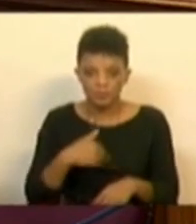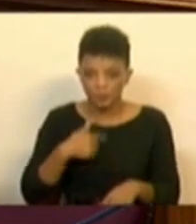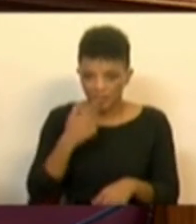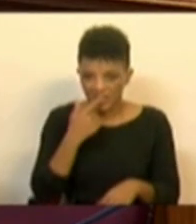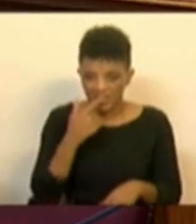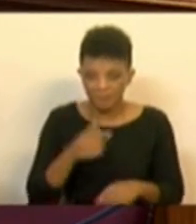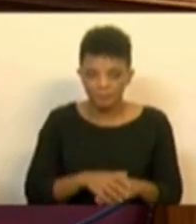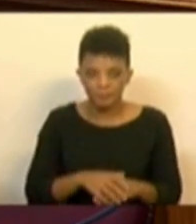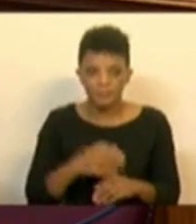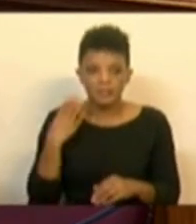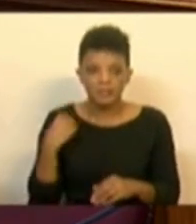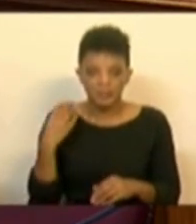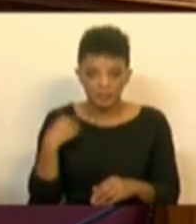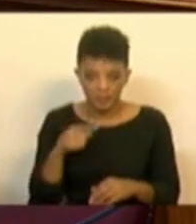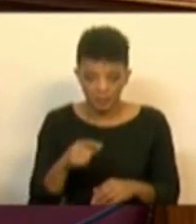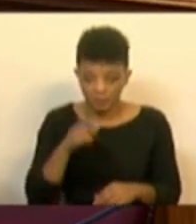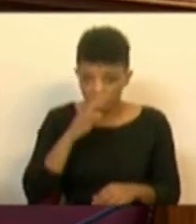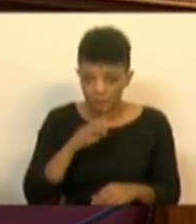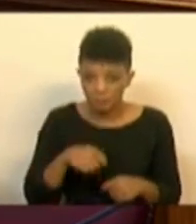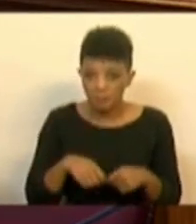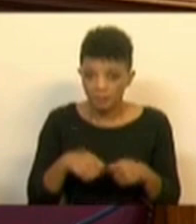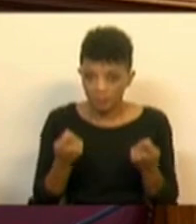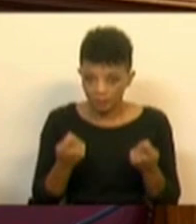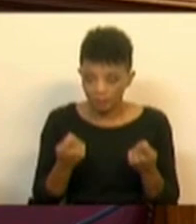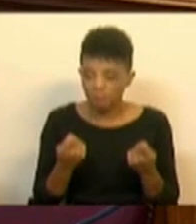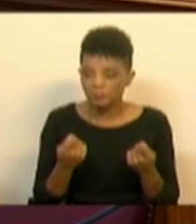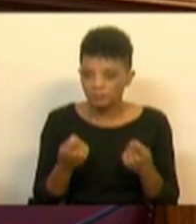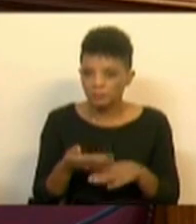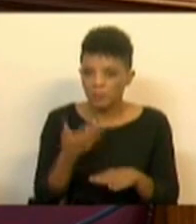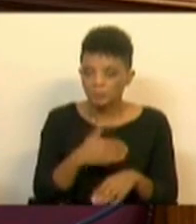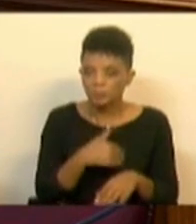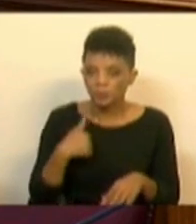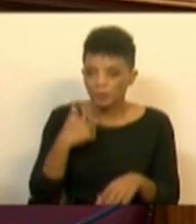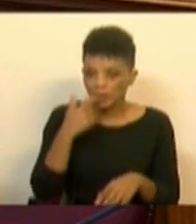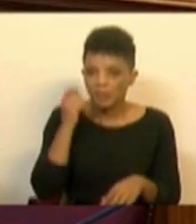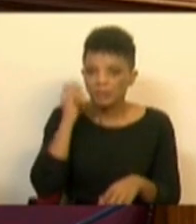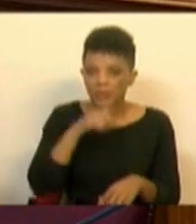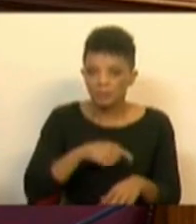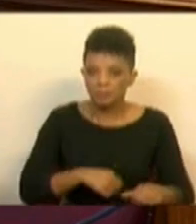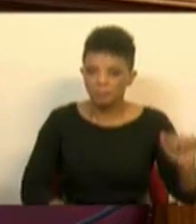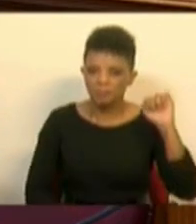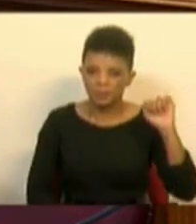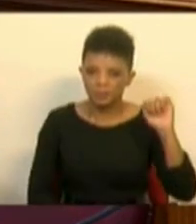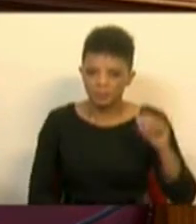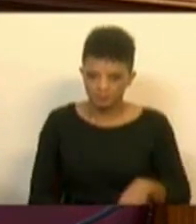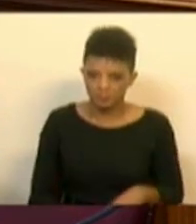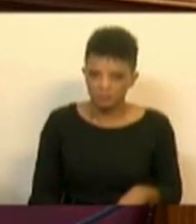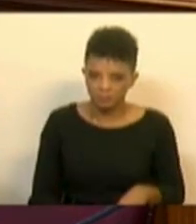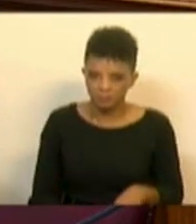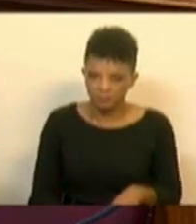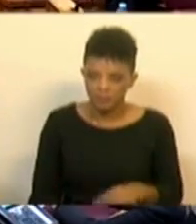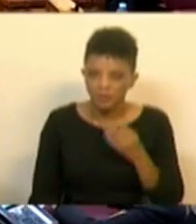Deputada Catarina Martins, se há partido que tem feito mais pela saúde oral é o Partido Socialista, com